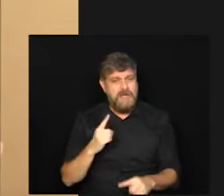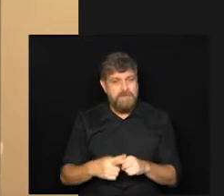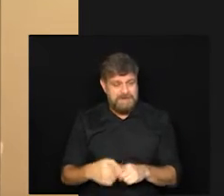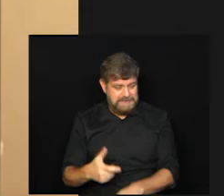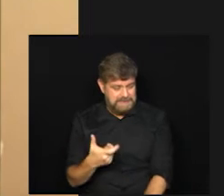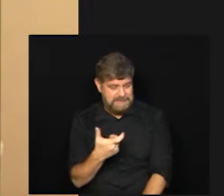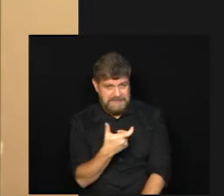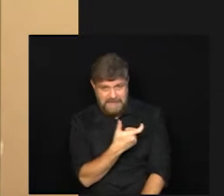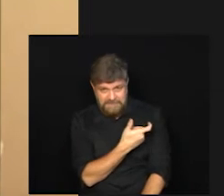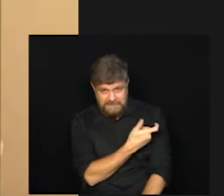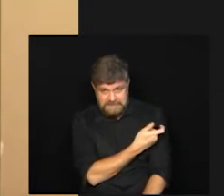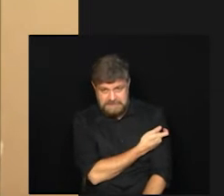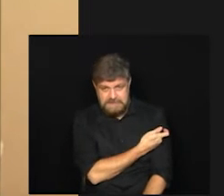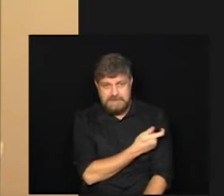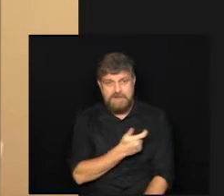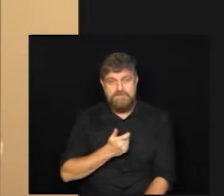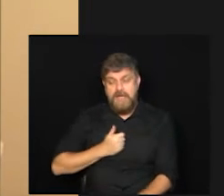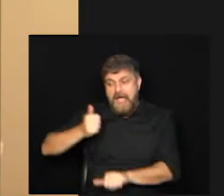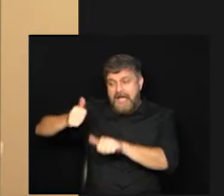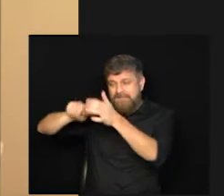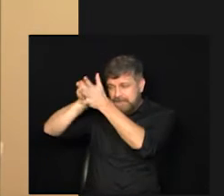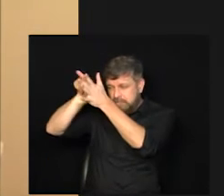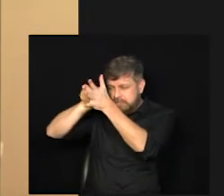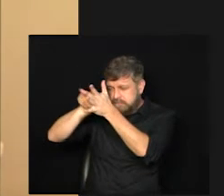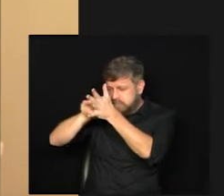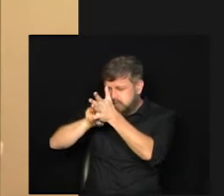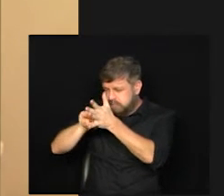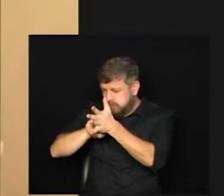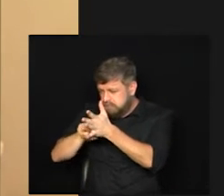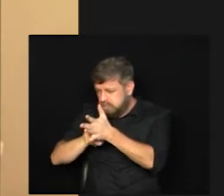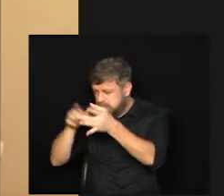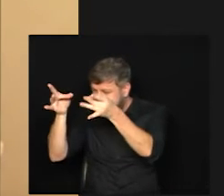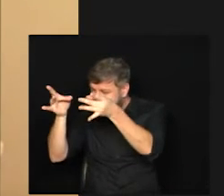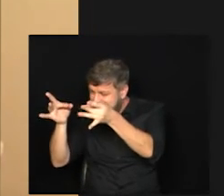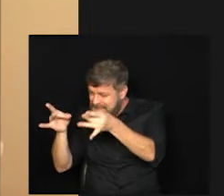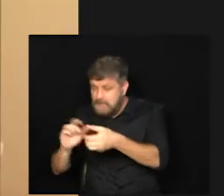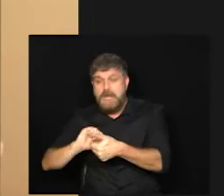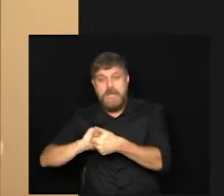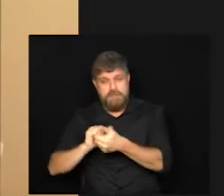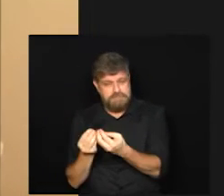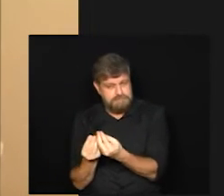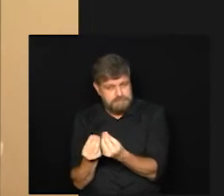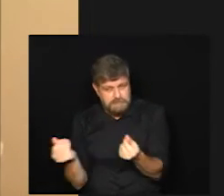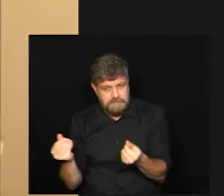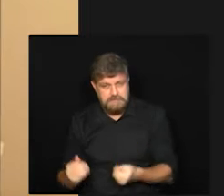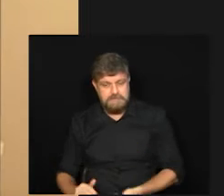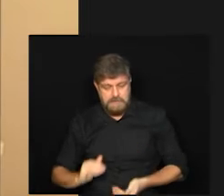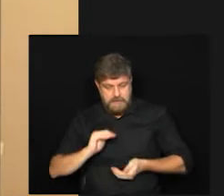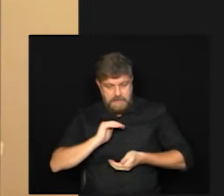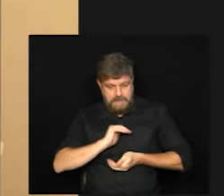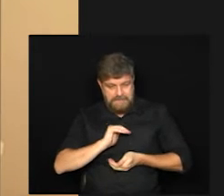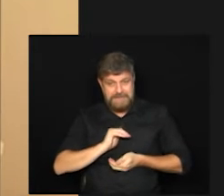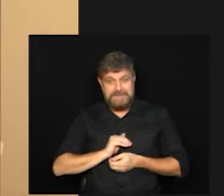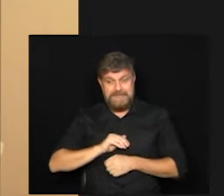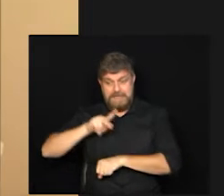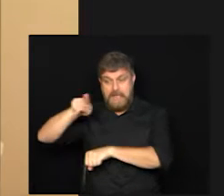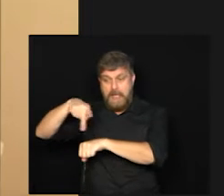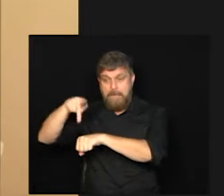vacina ela foi passada por uma análise rigorosa de controle de qualidade a Anvisa foi até a China